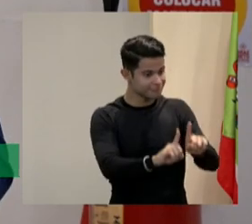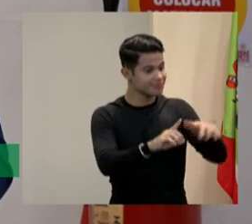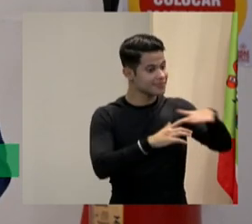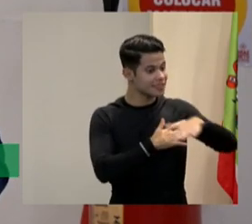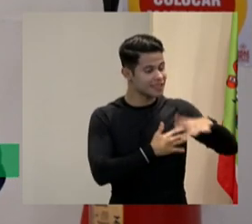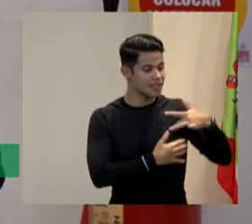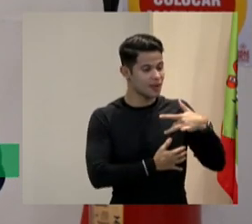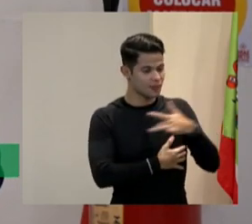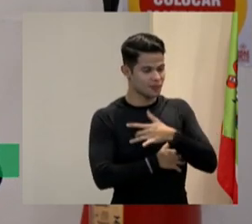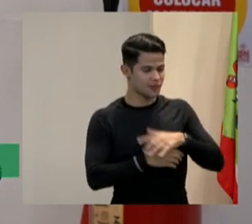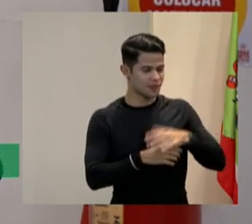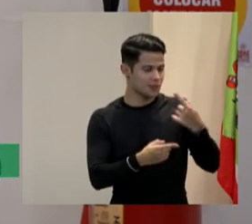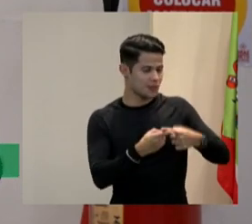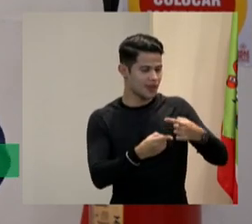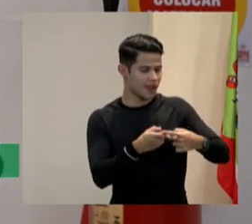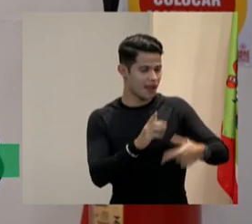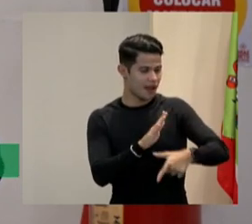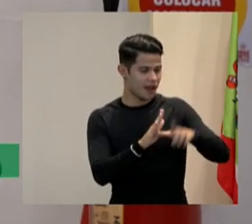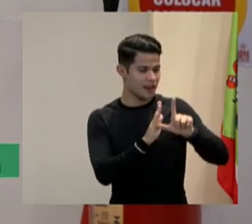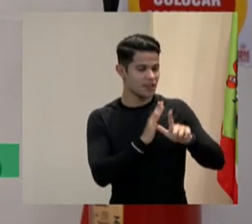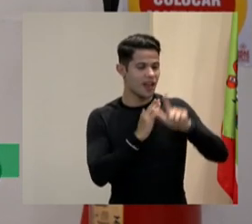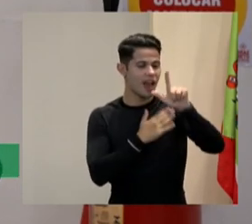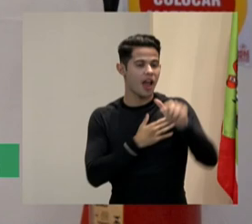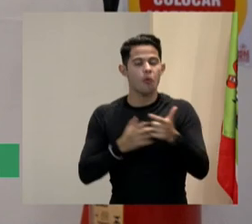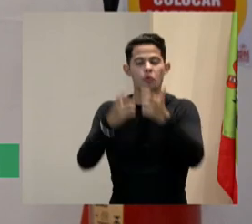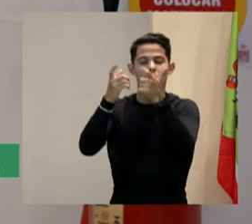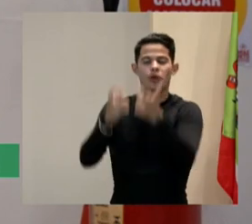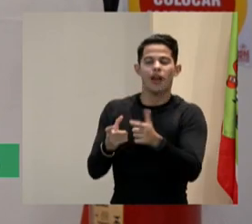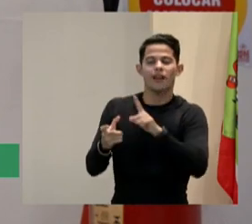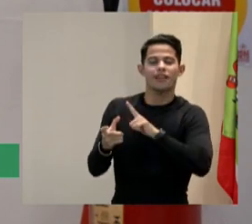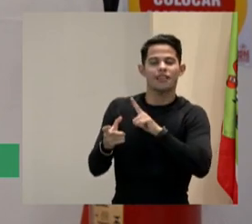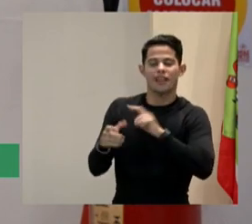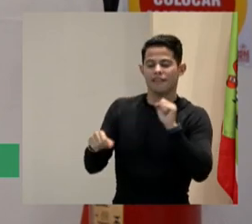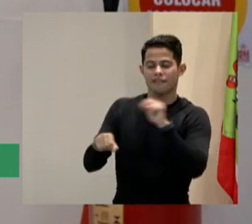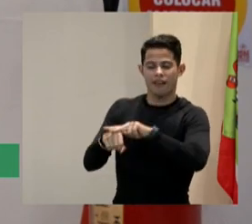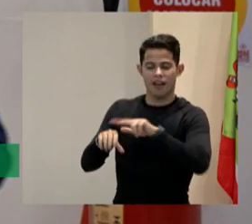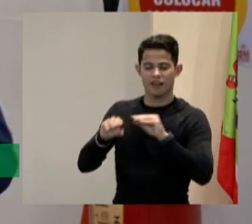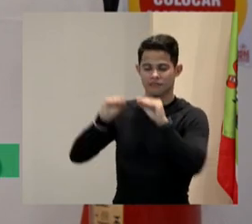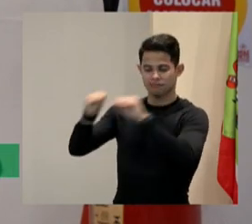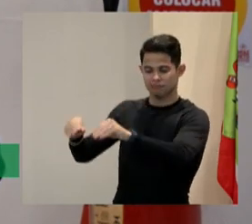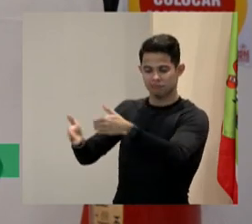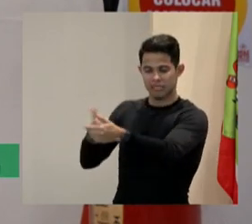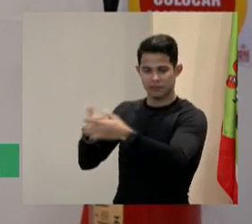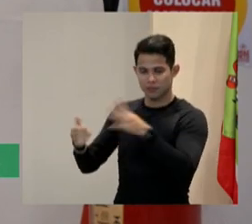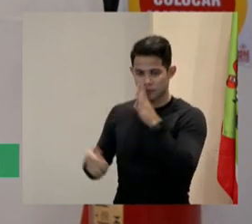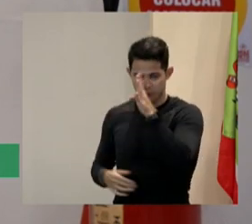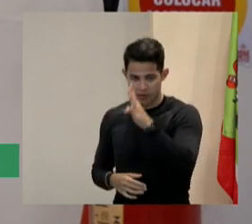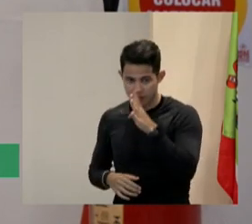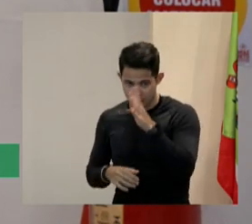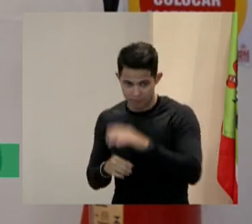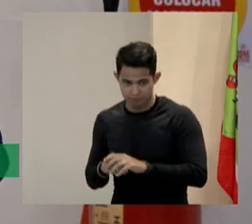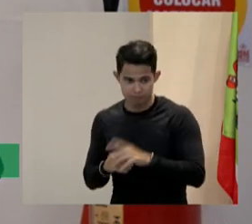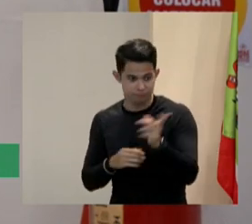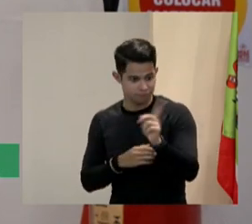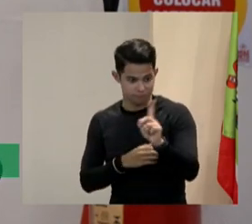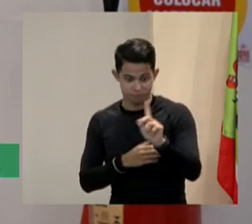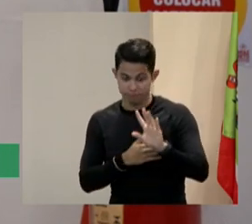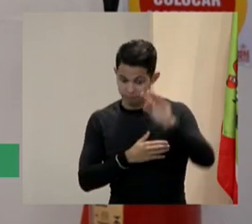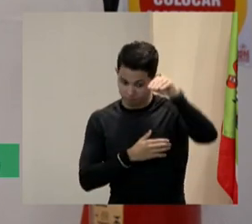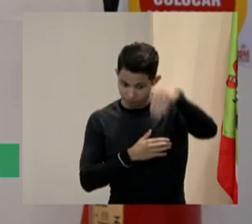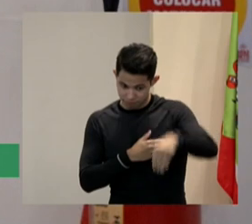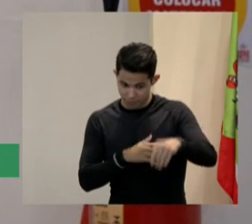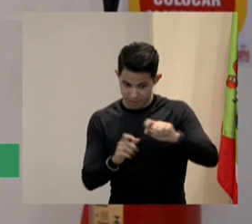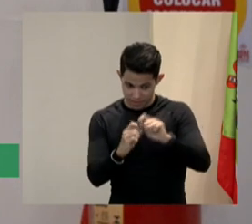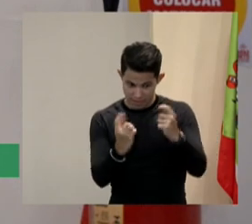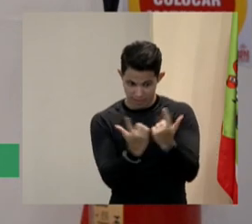dá então a gente tem que começar a mudar também dentro de casa para que a sociedade possa